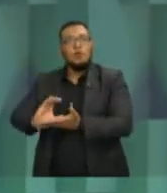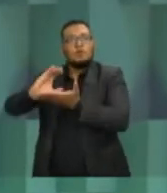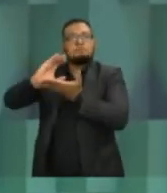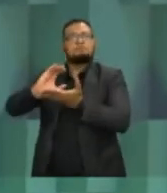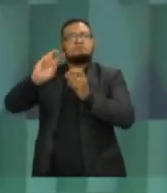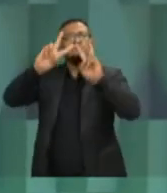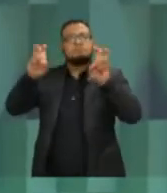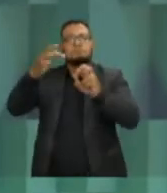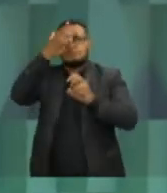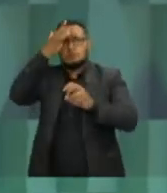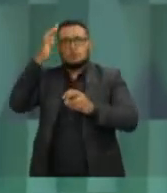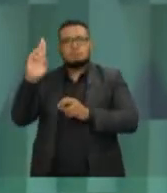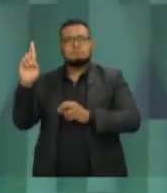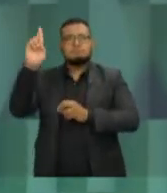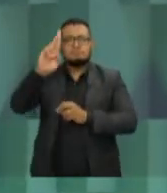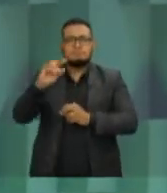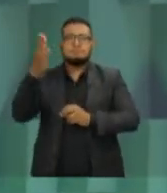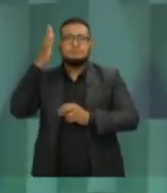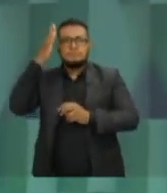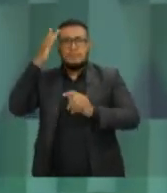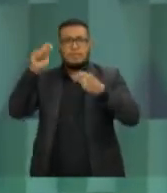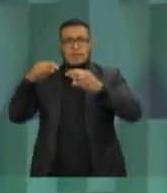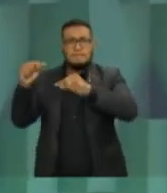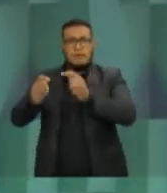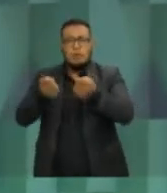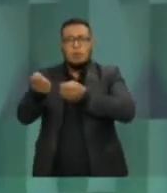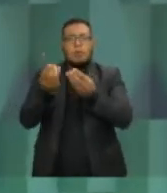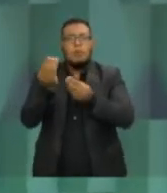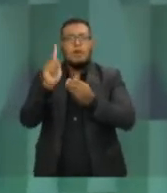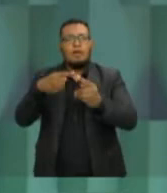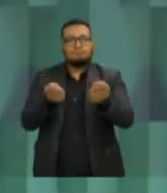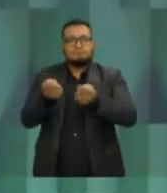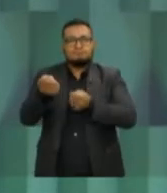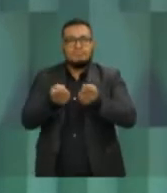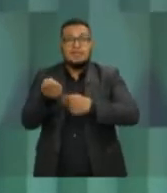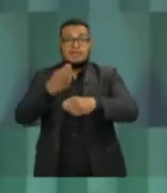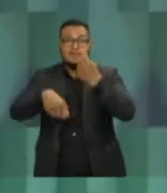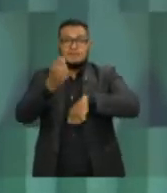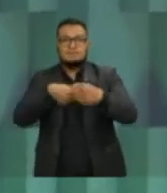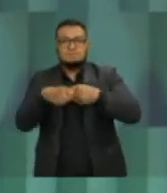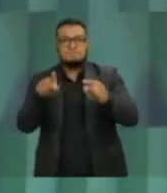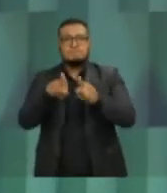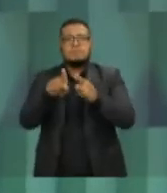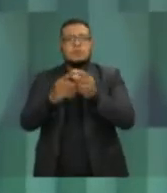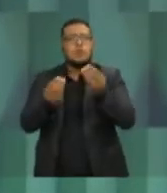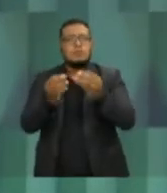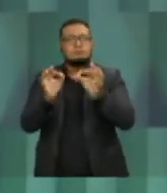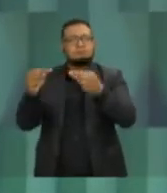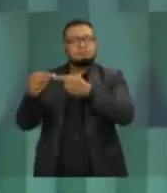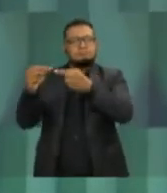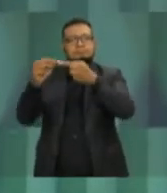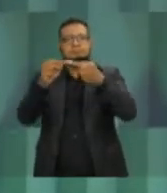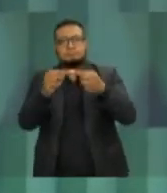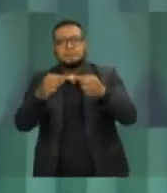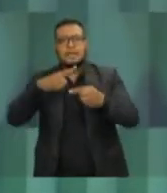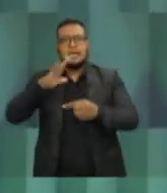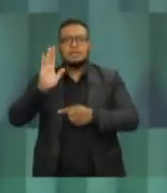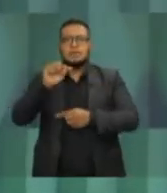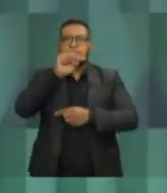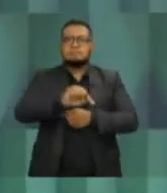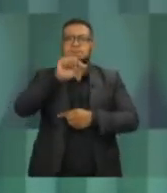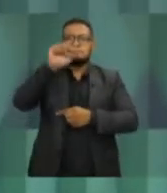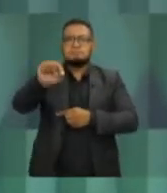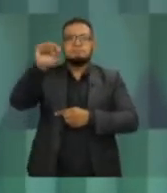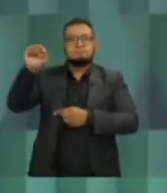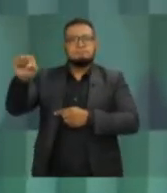isso não é feito exclusivamente pela administração. Tem um processo de participação superinteressante. Vem a universidade, os juízes, vem